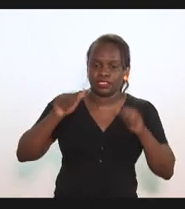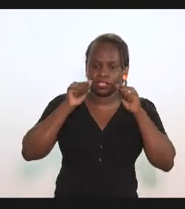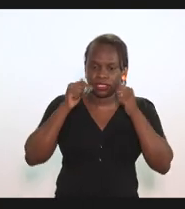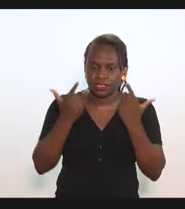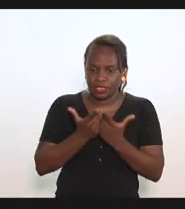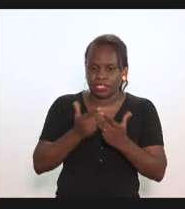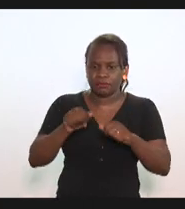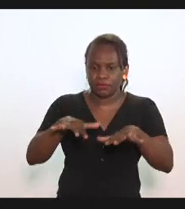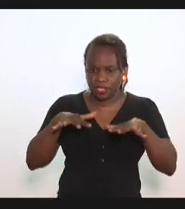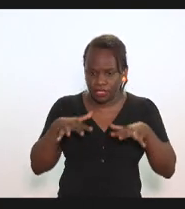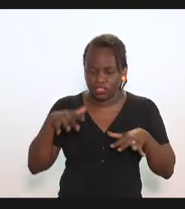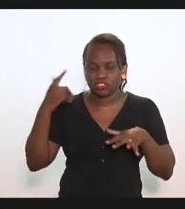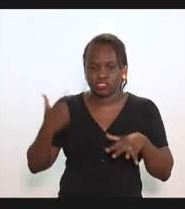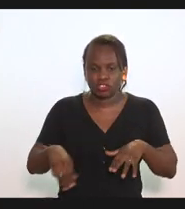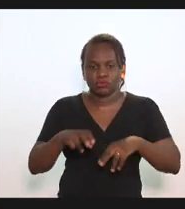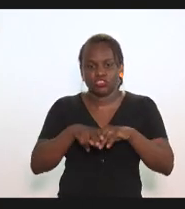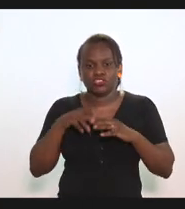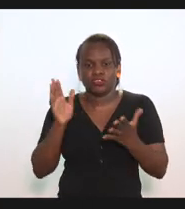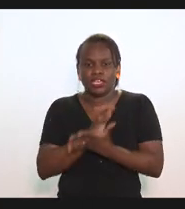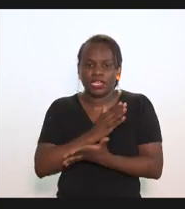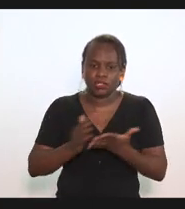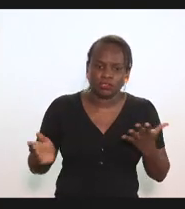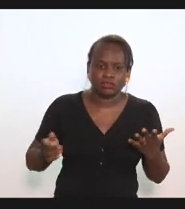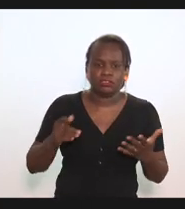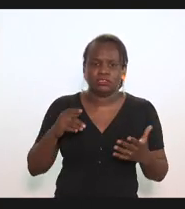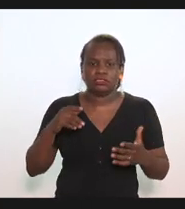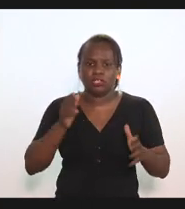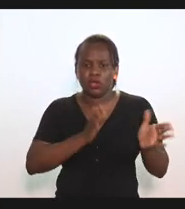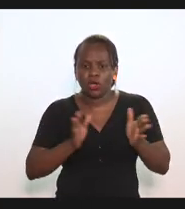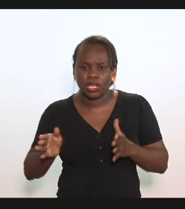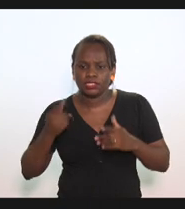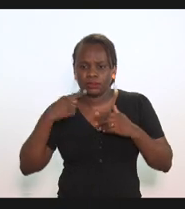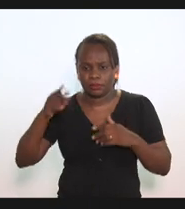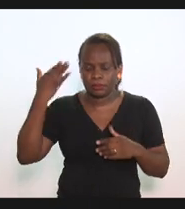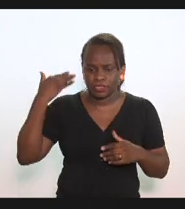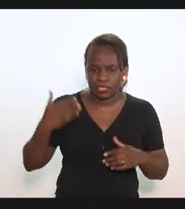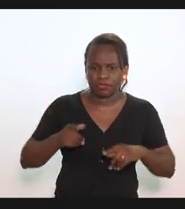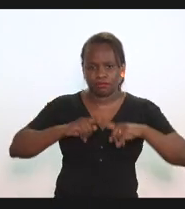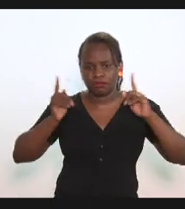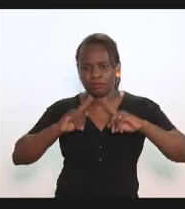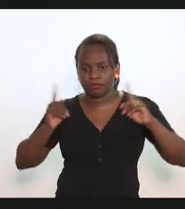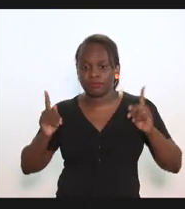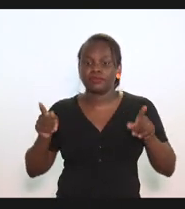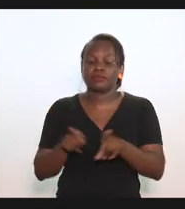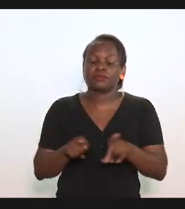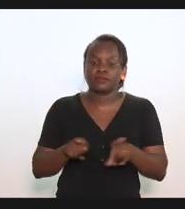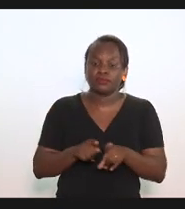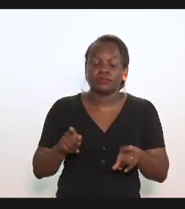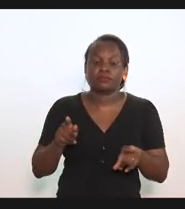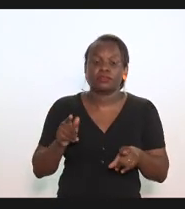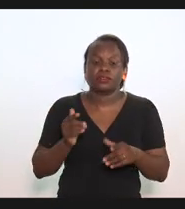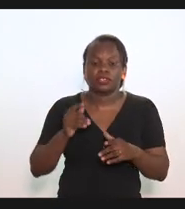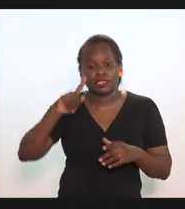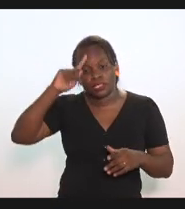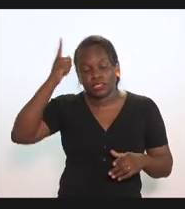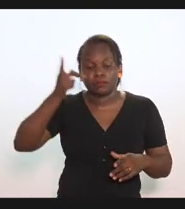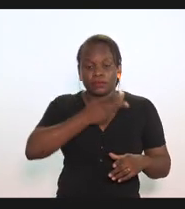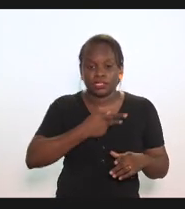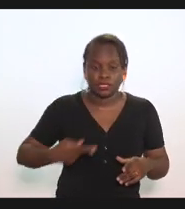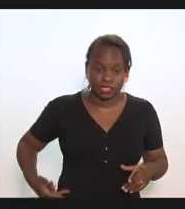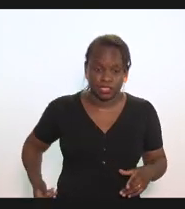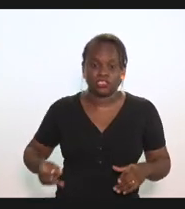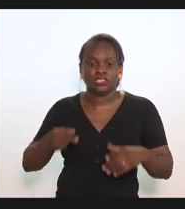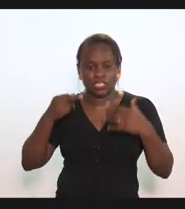Legislativa foi motivo de alguns apartes algumas questões de ordem na semana passada e por iniciativa do nosso presidente